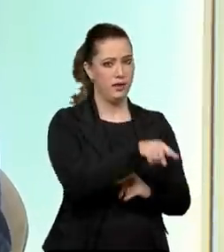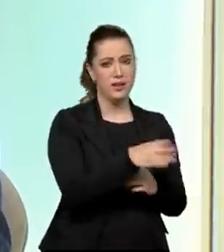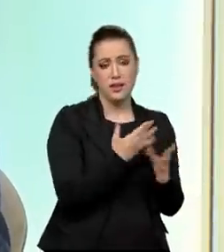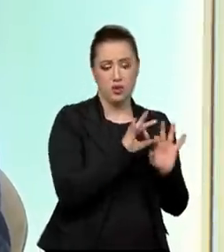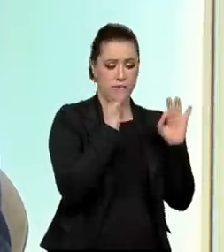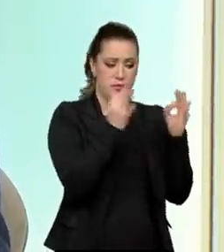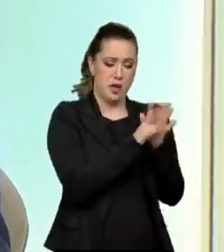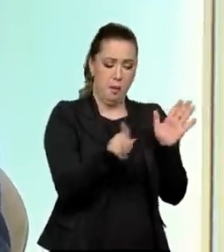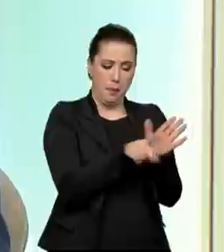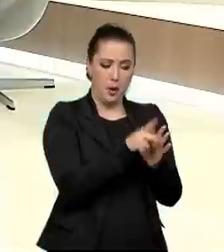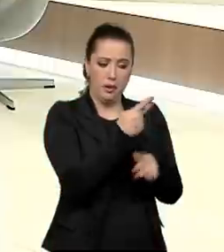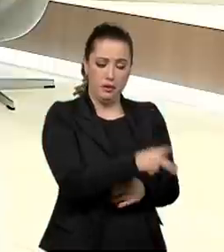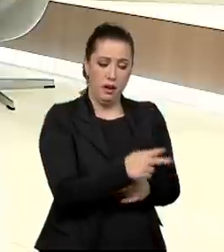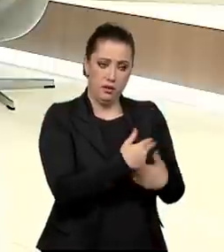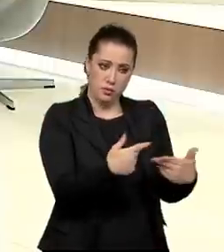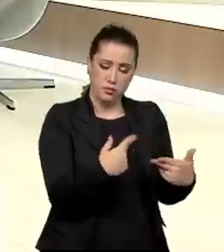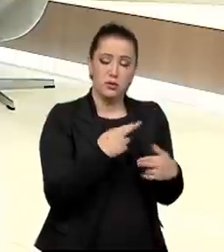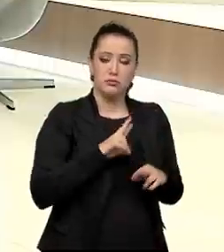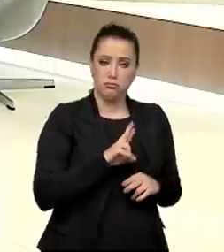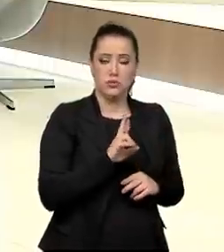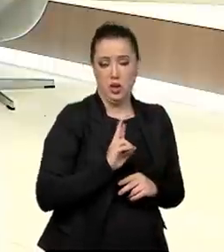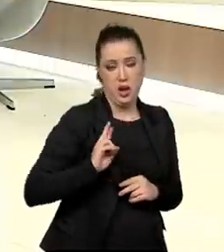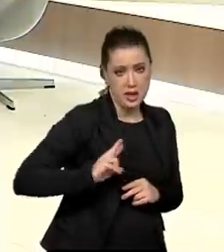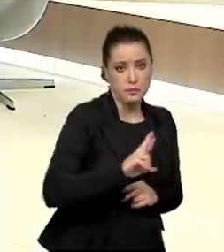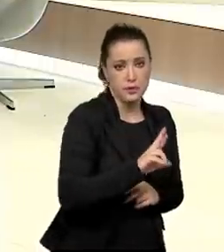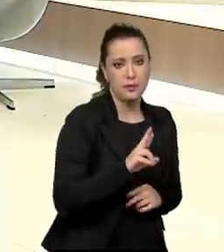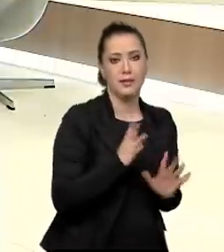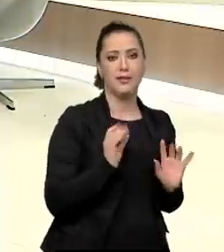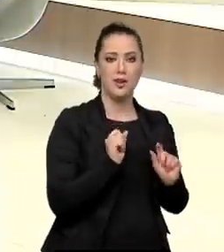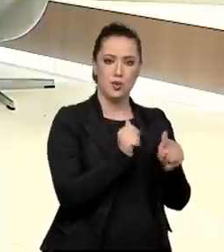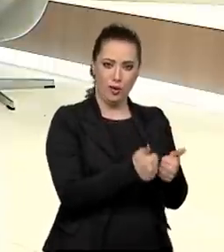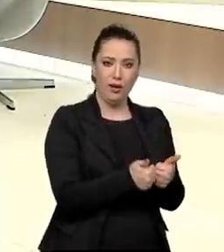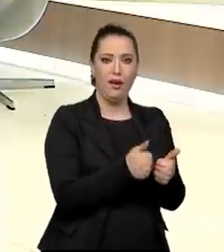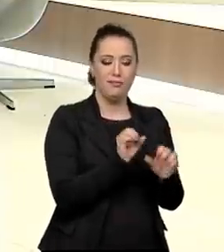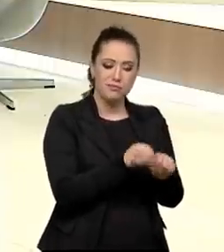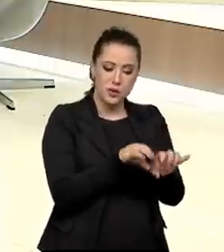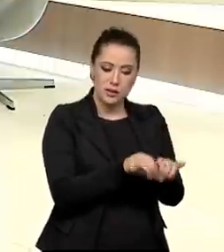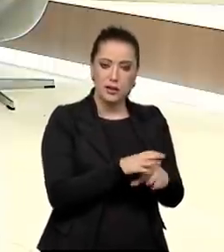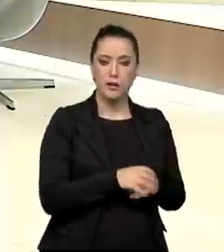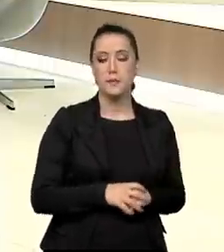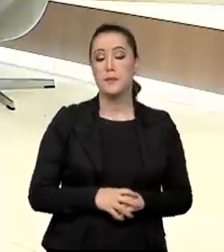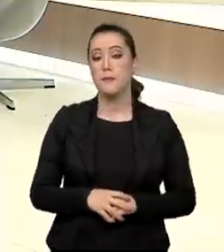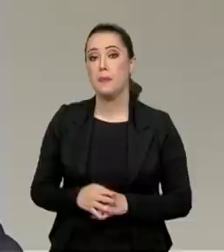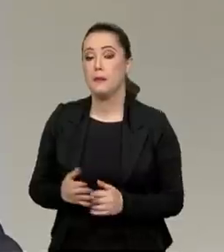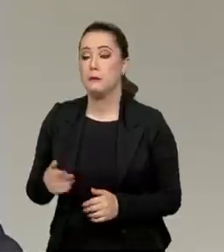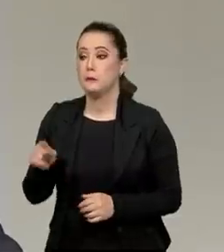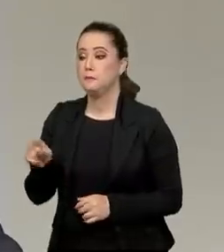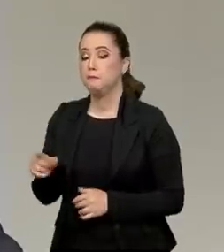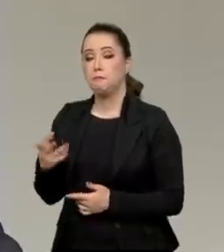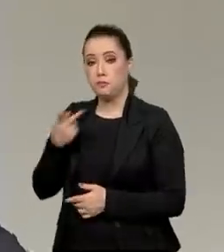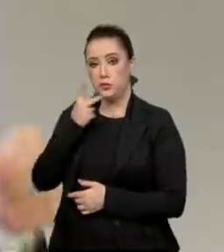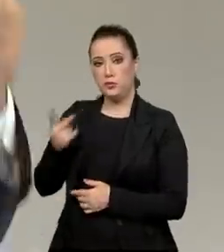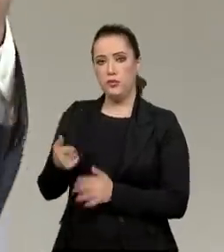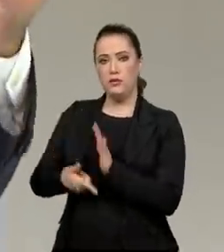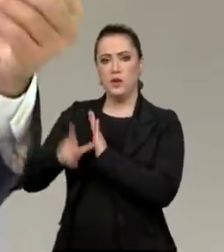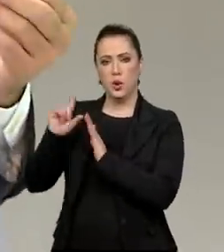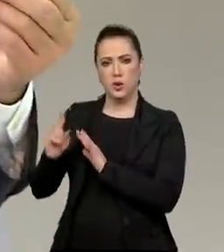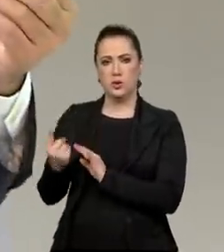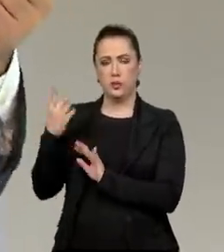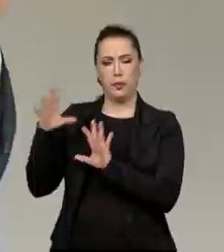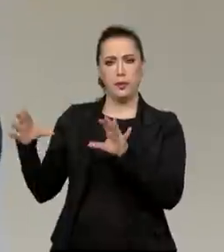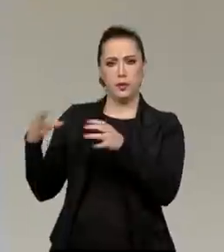de uma família saudável. Agora, o senhor falou no primeiro bloco, talvez seja interessante retomar aqui, essa questão das